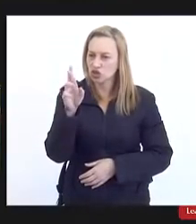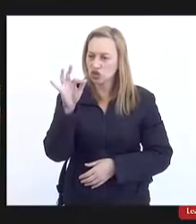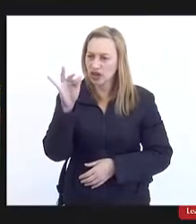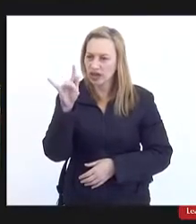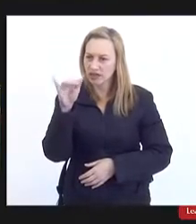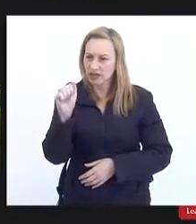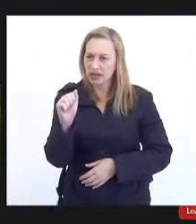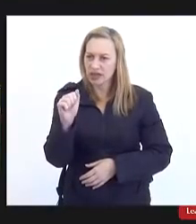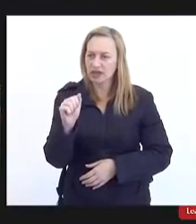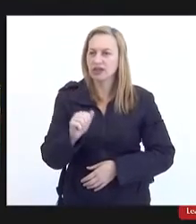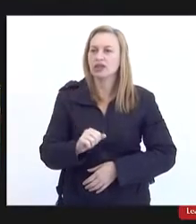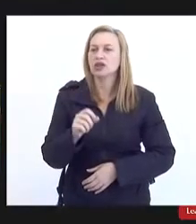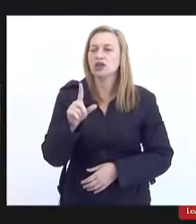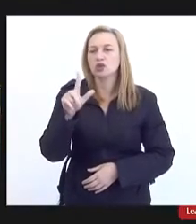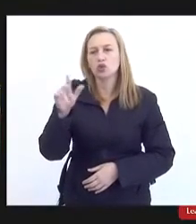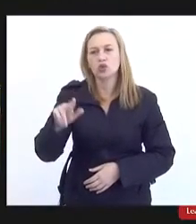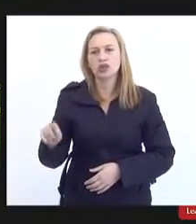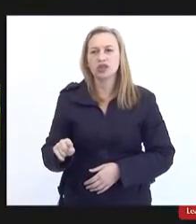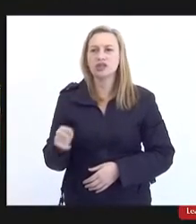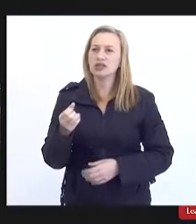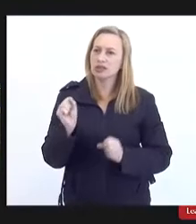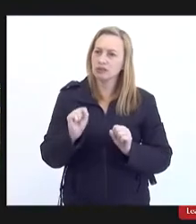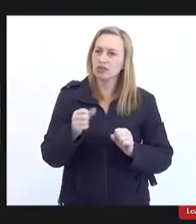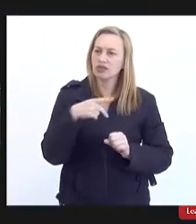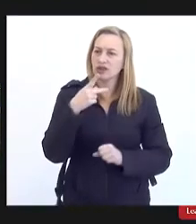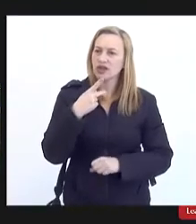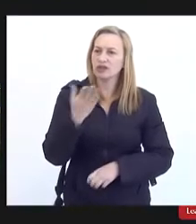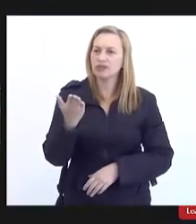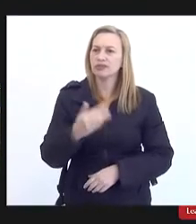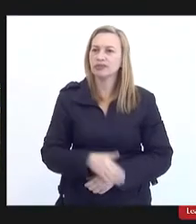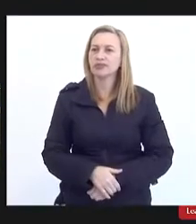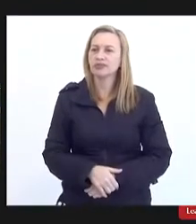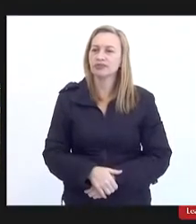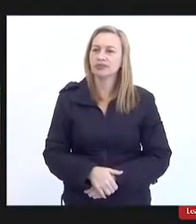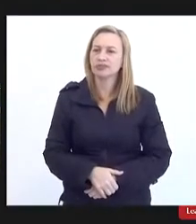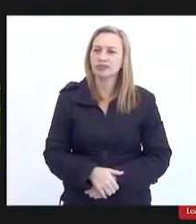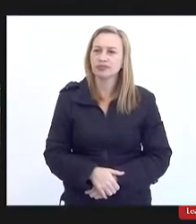Luiz, já está por aí? Veja aqui.